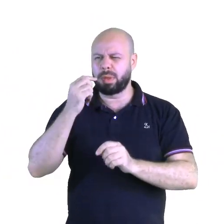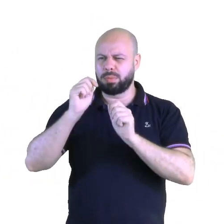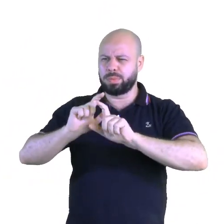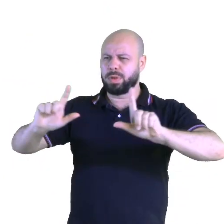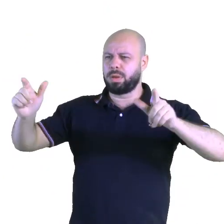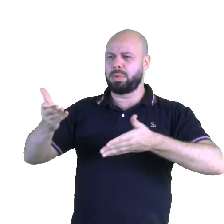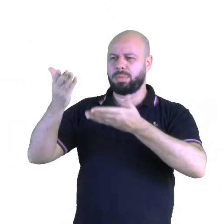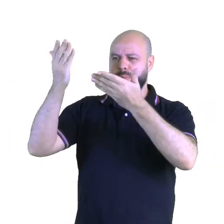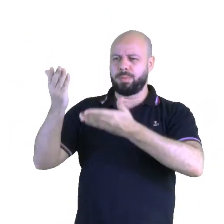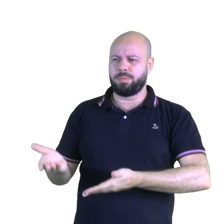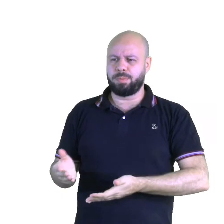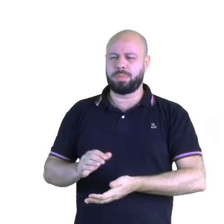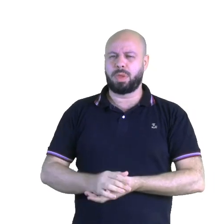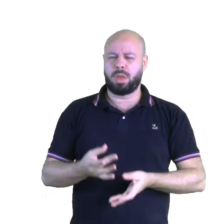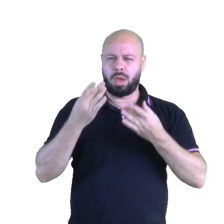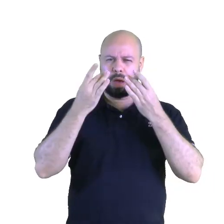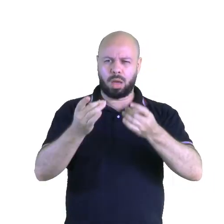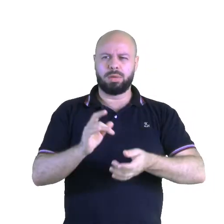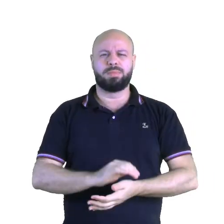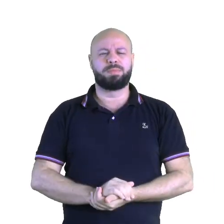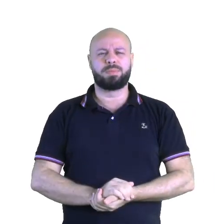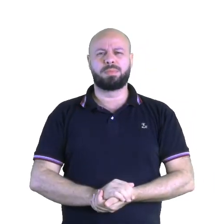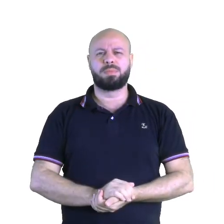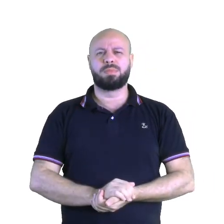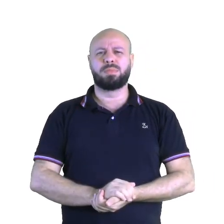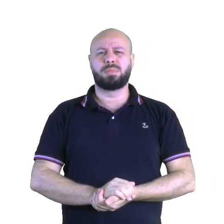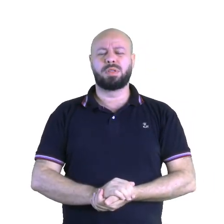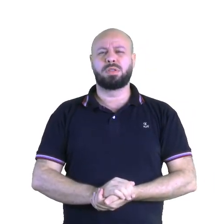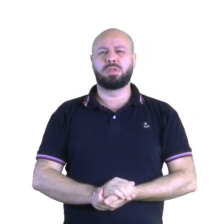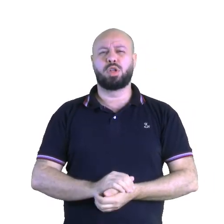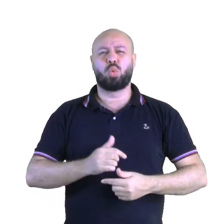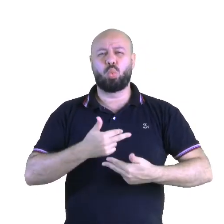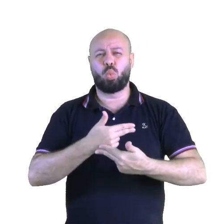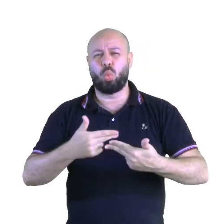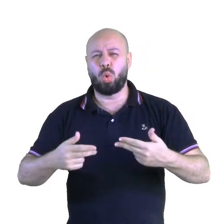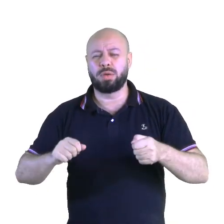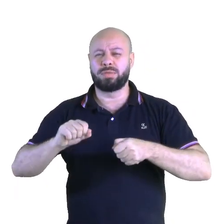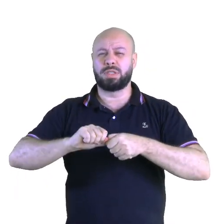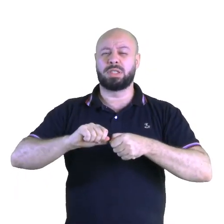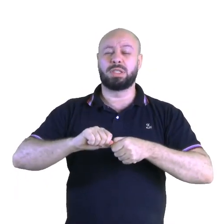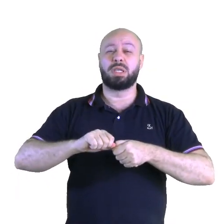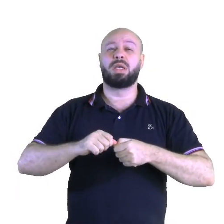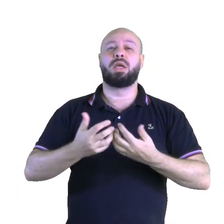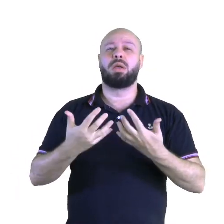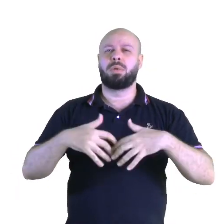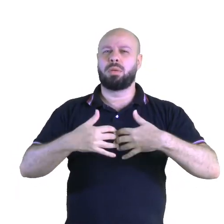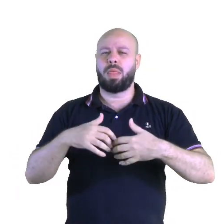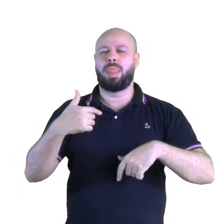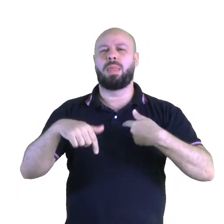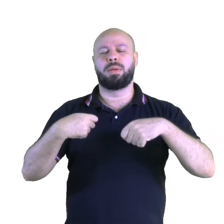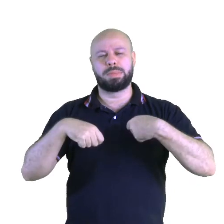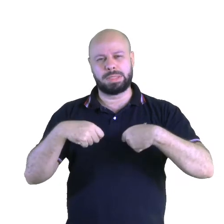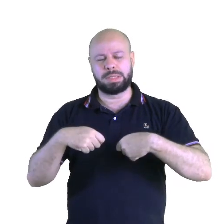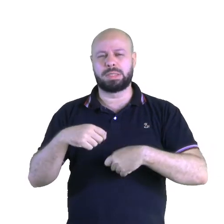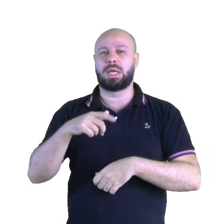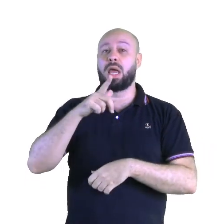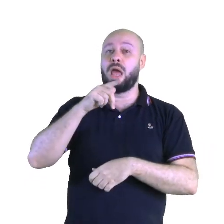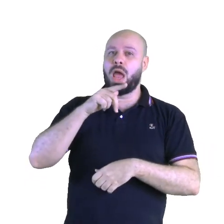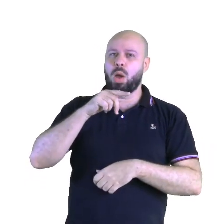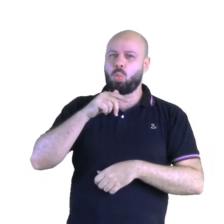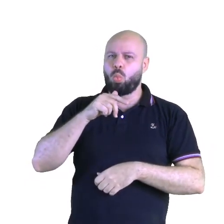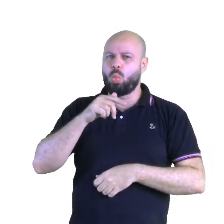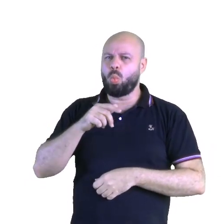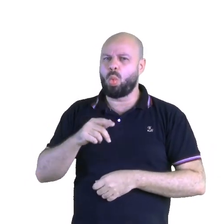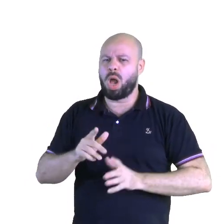prestem bastante atenção. Olha só. Para todas as atividades de produção é necessário usar de água potável.